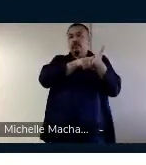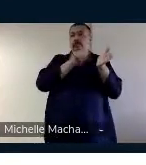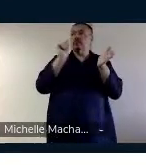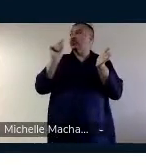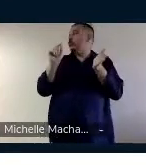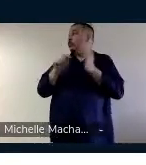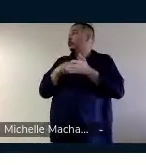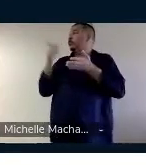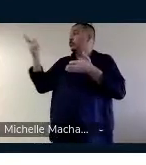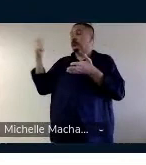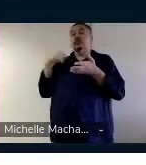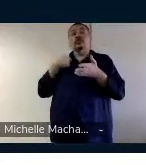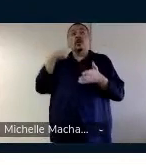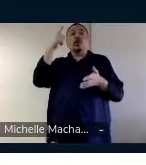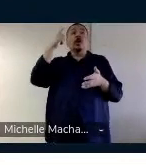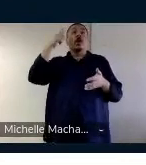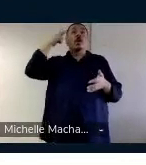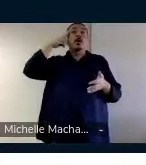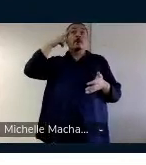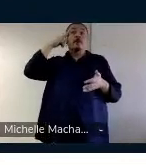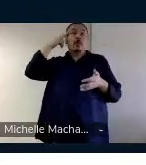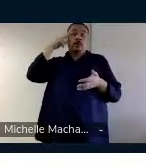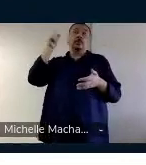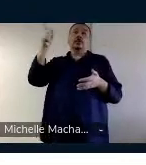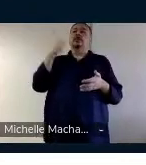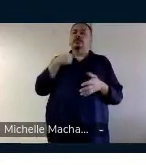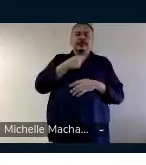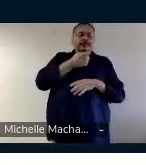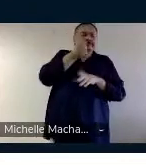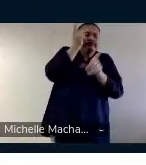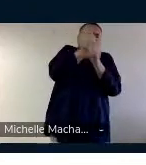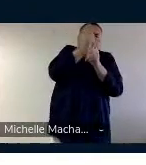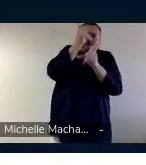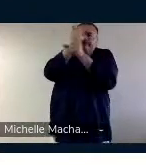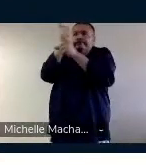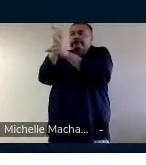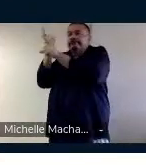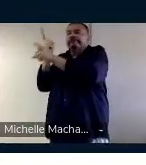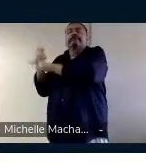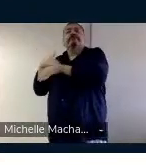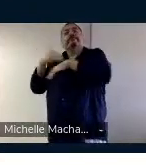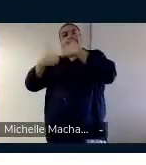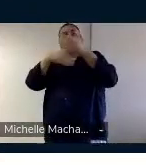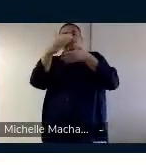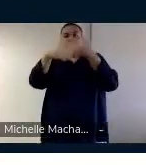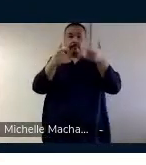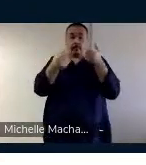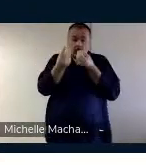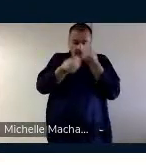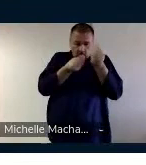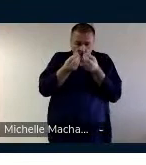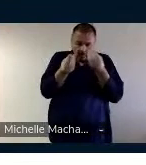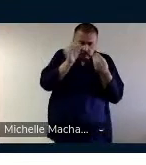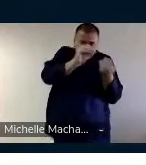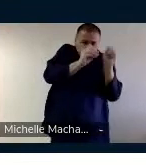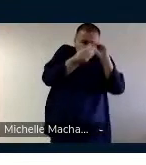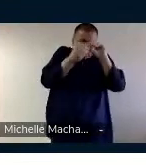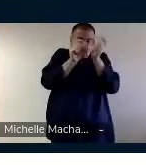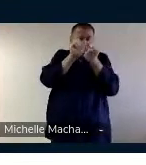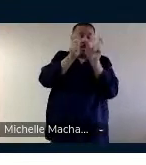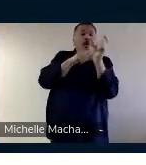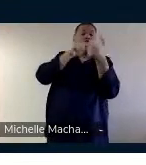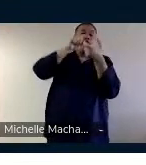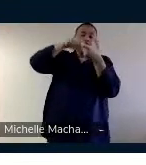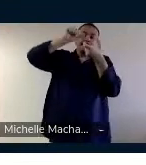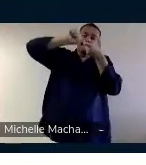A gente levantou a hipótese de que a identificação dos processos de construção morfológica derivacional de